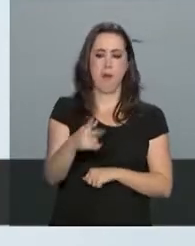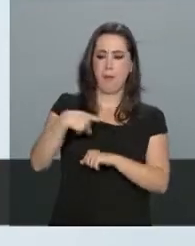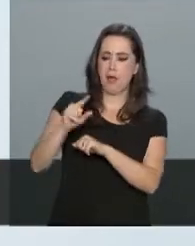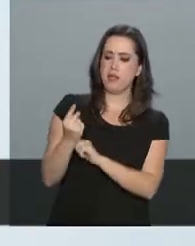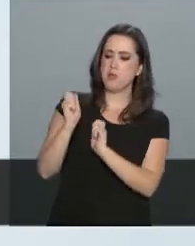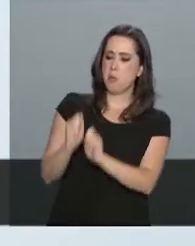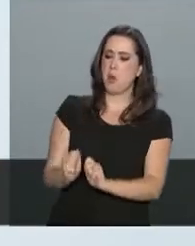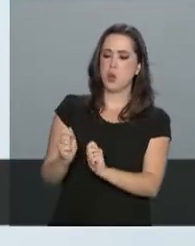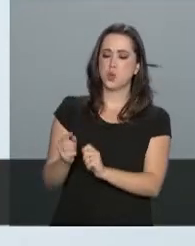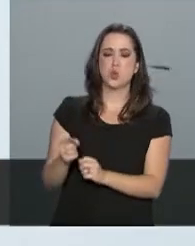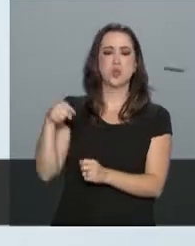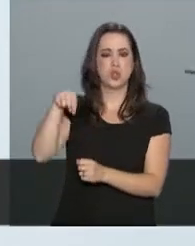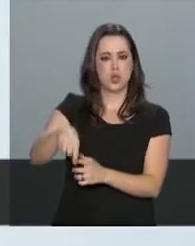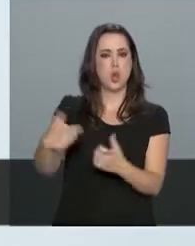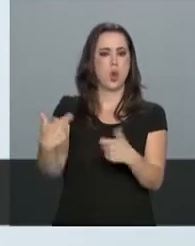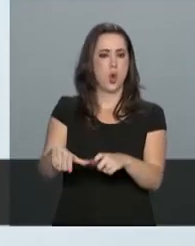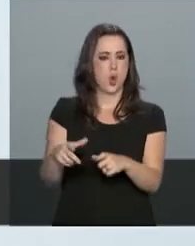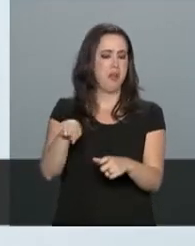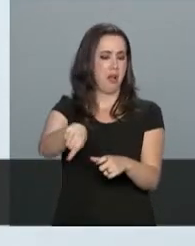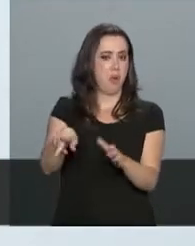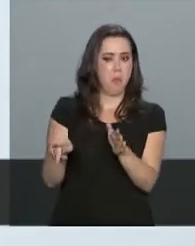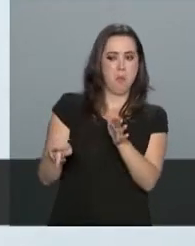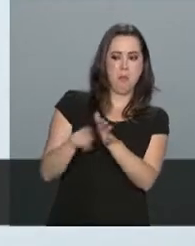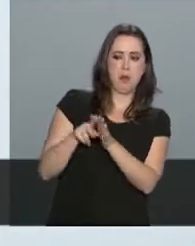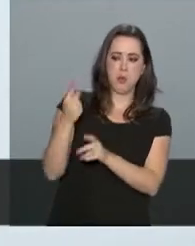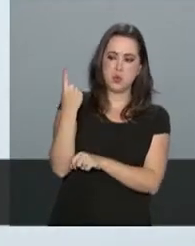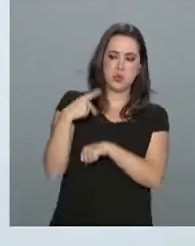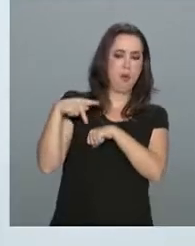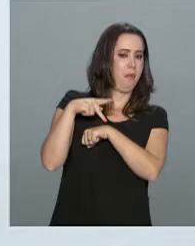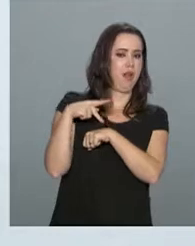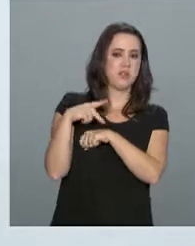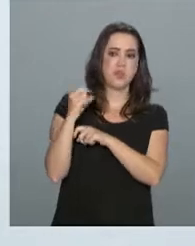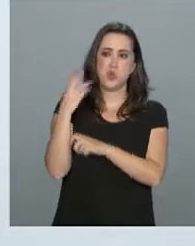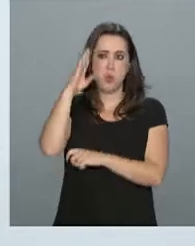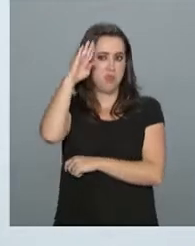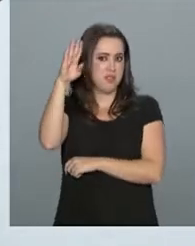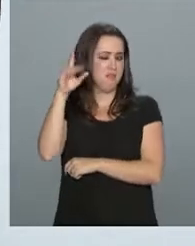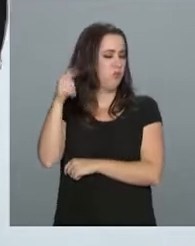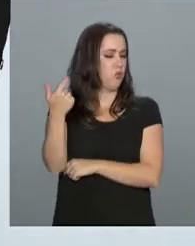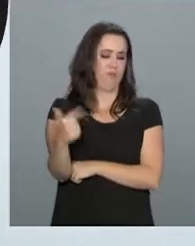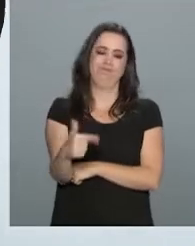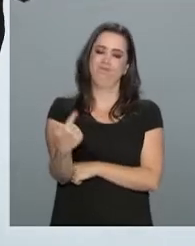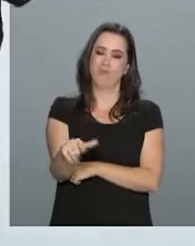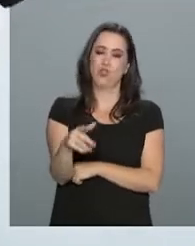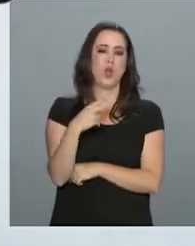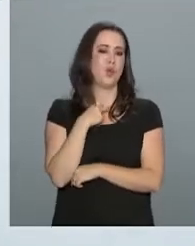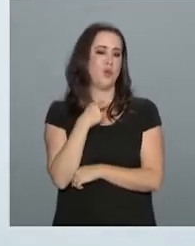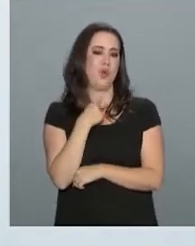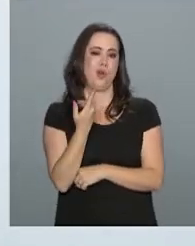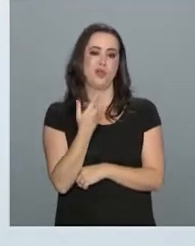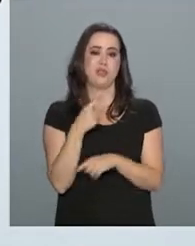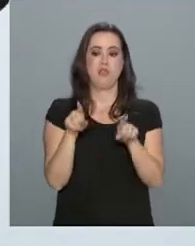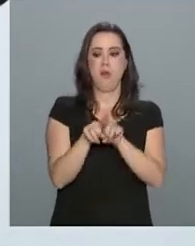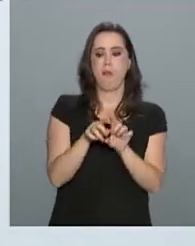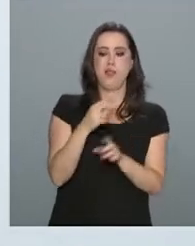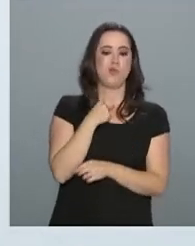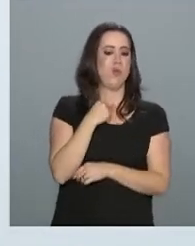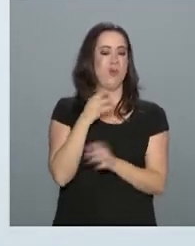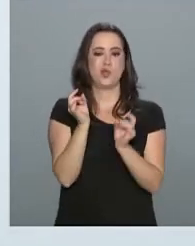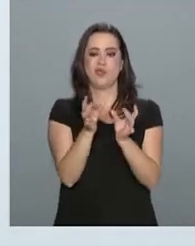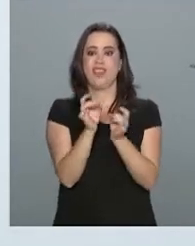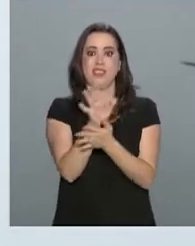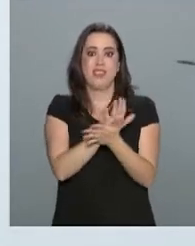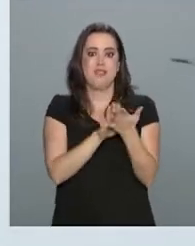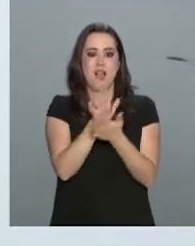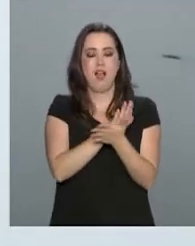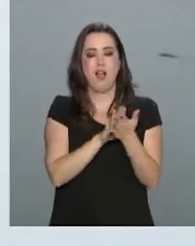territorial ou operações militares aqui no continente. Depende ainda que não pode haver exploração econômica, que esse deve